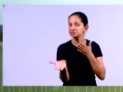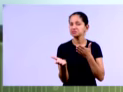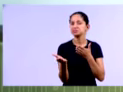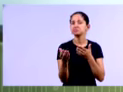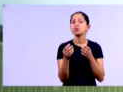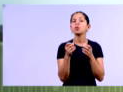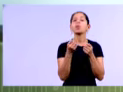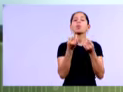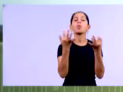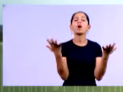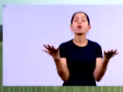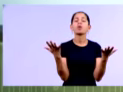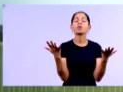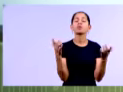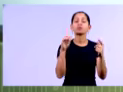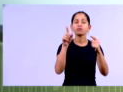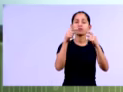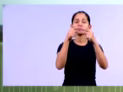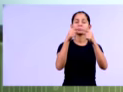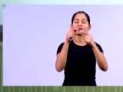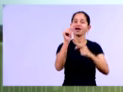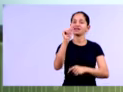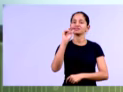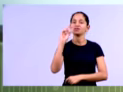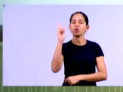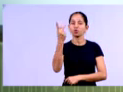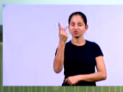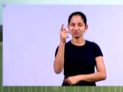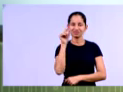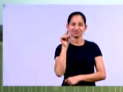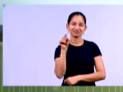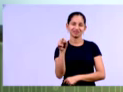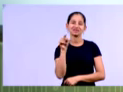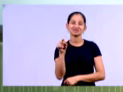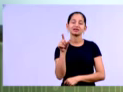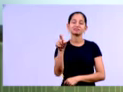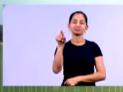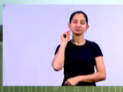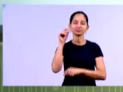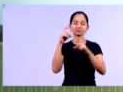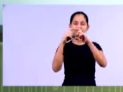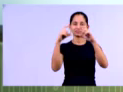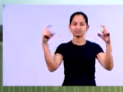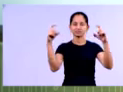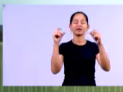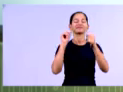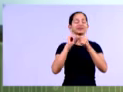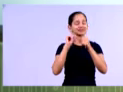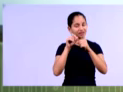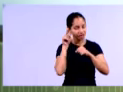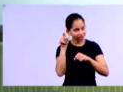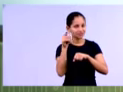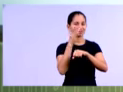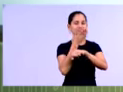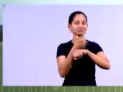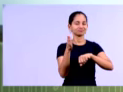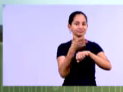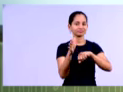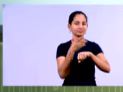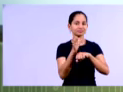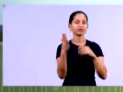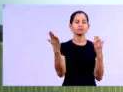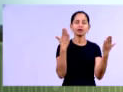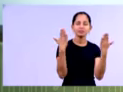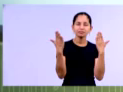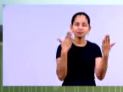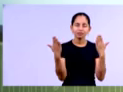correto aí, né, a situação correta, é a análise horizontal. Então, nós vamos pegar a análise horizontal e vamos comparar um exercício com o outro.